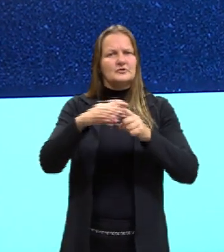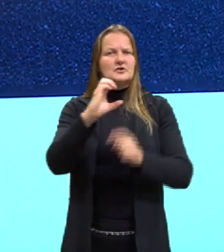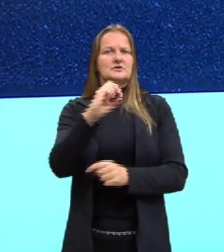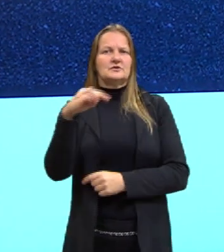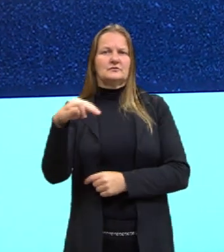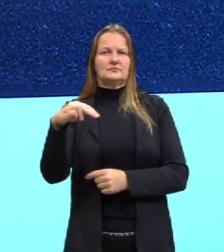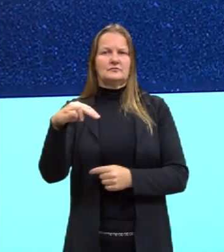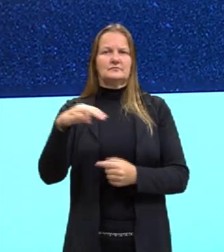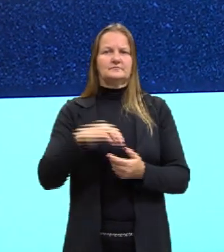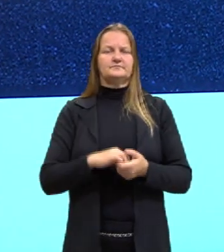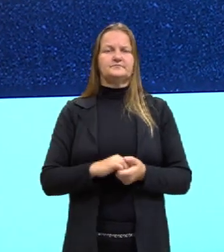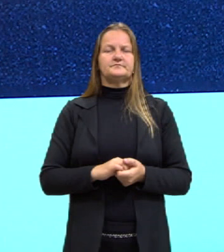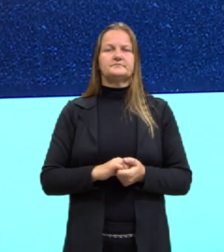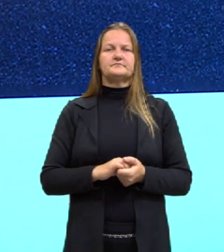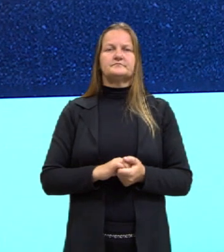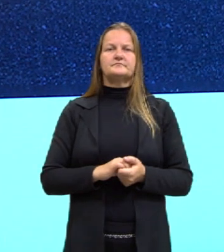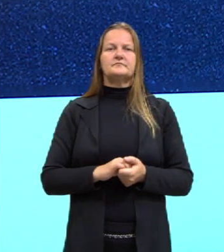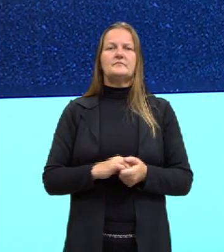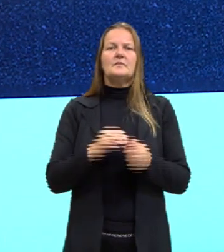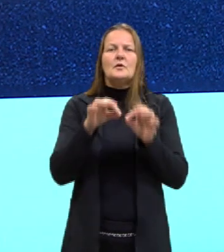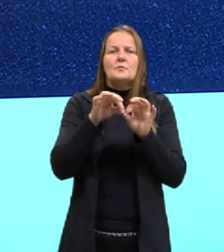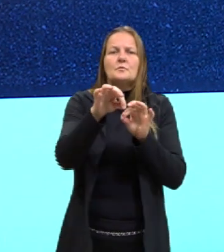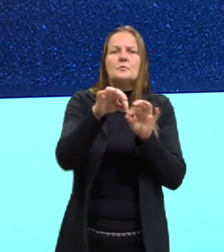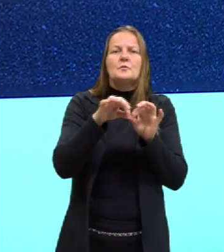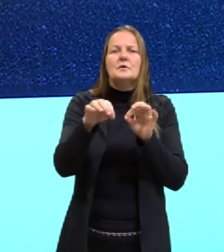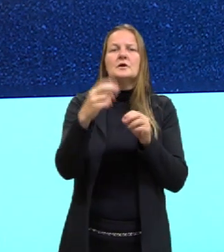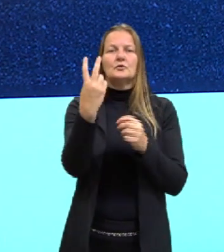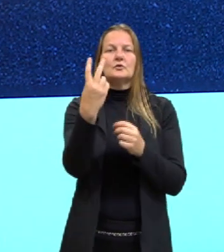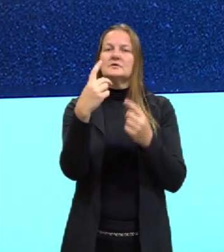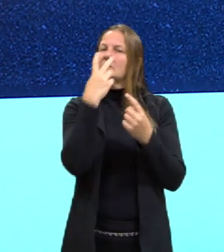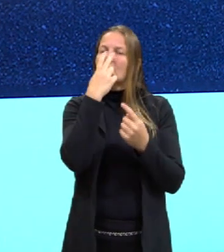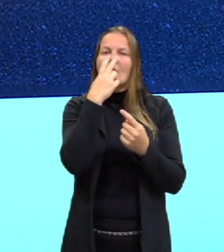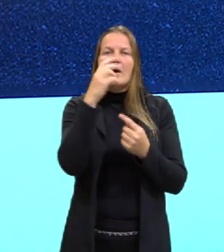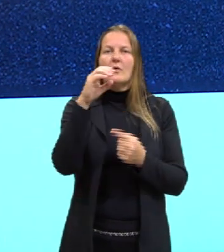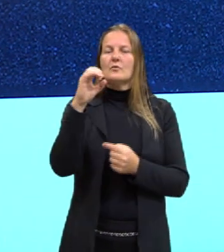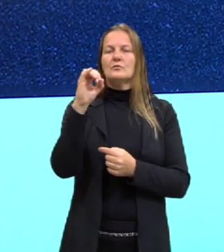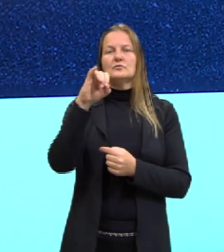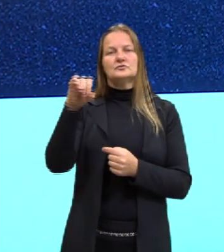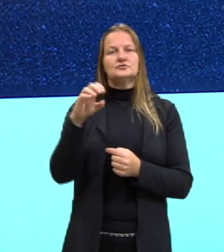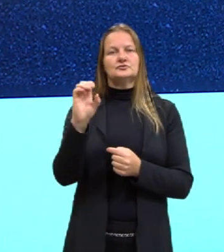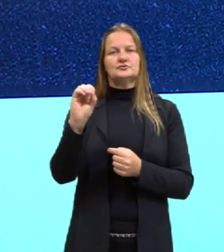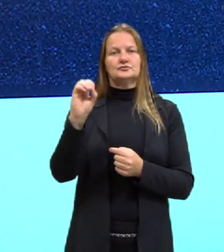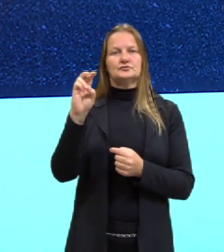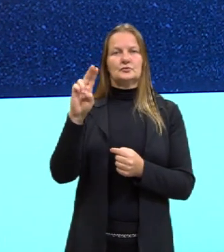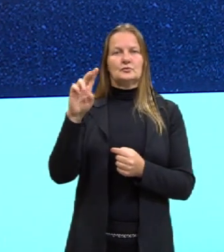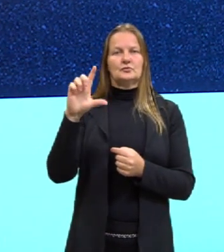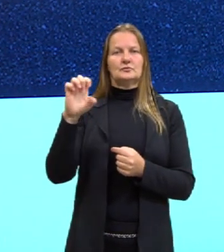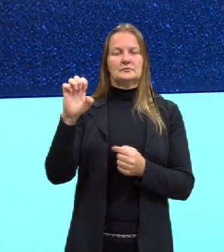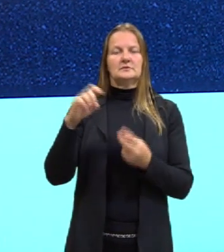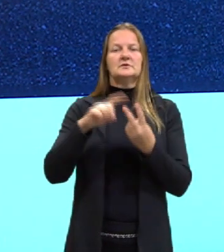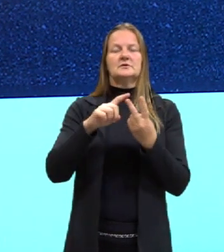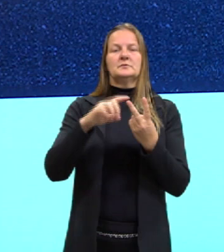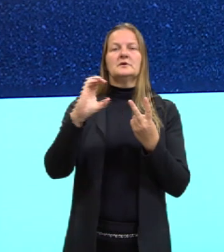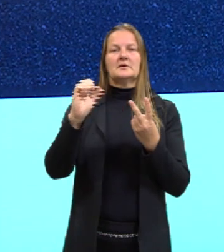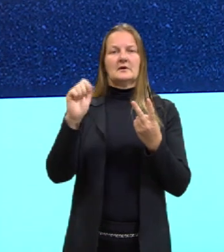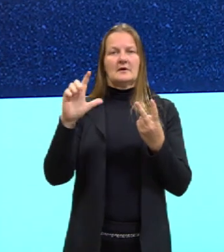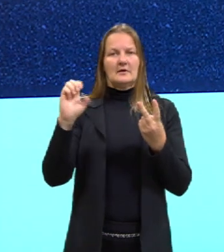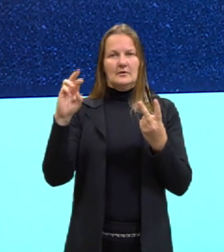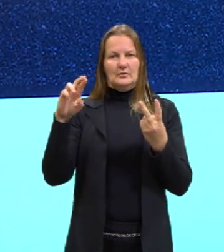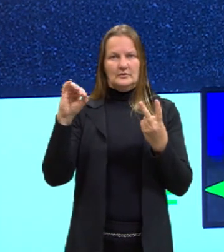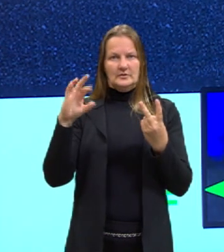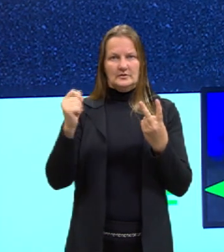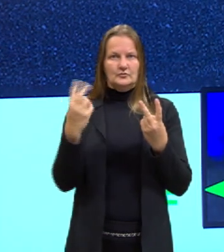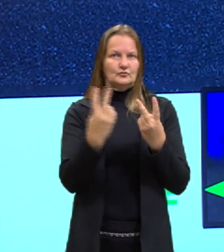energia cinética é medida em Joules e caloria, como a gente já vinha falando. Tudo que é energia, a gente vai medir em Joules e